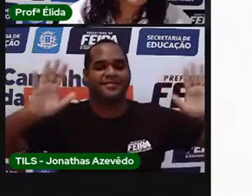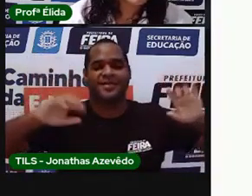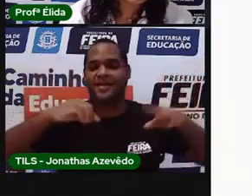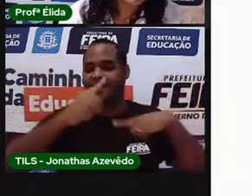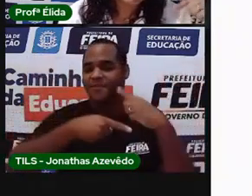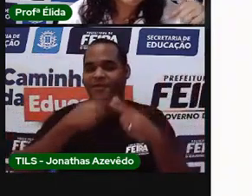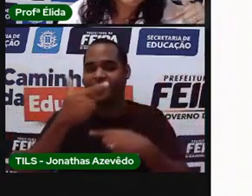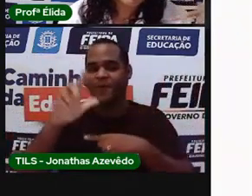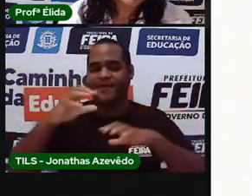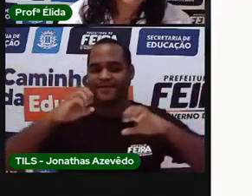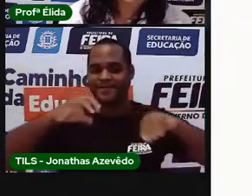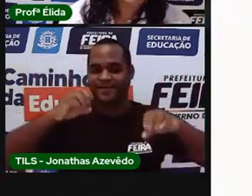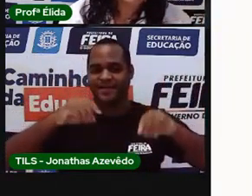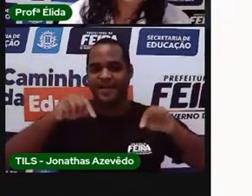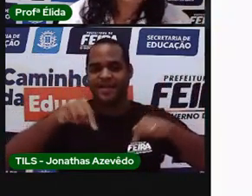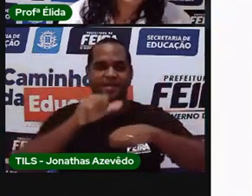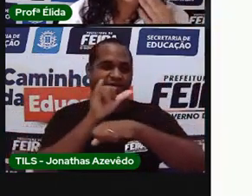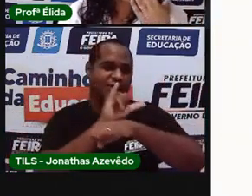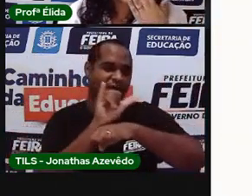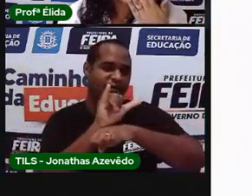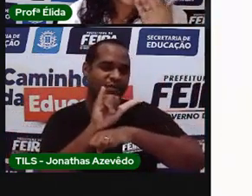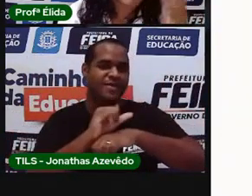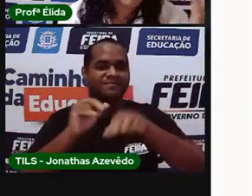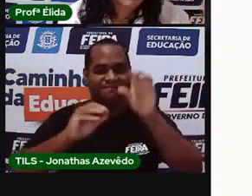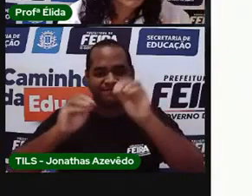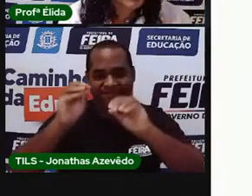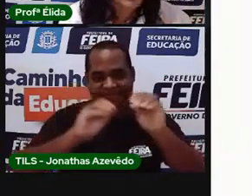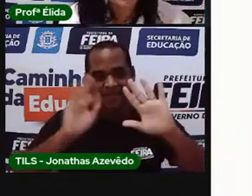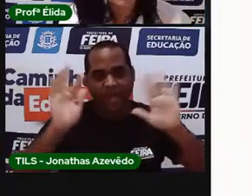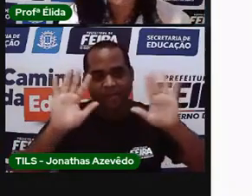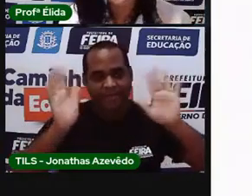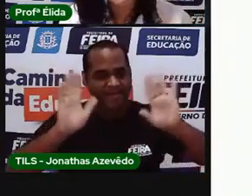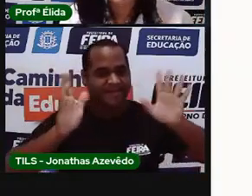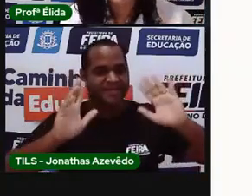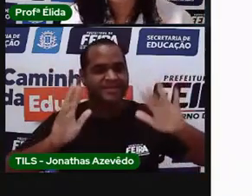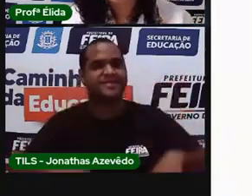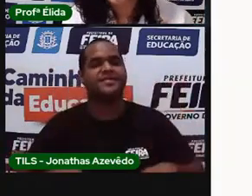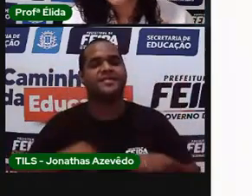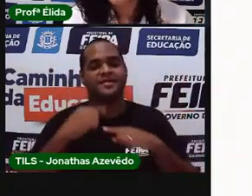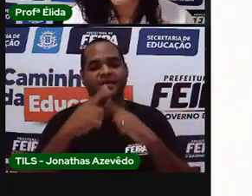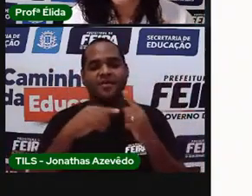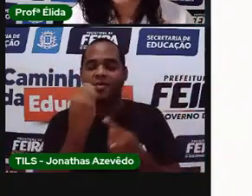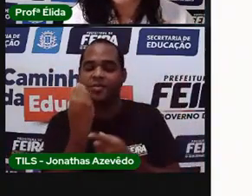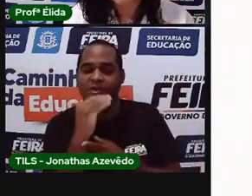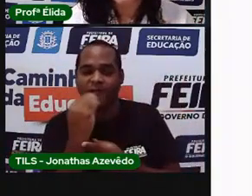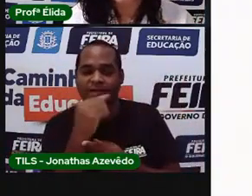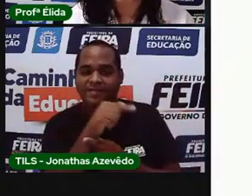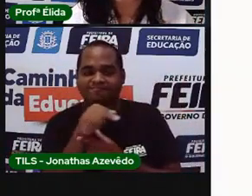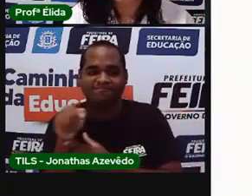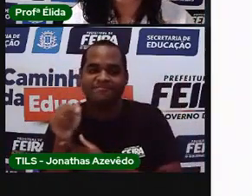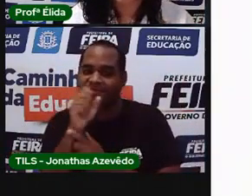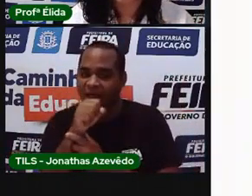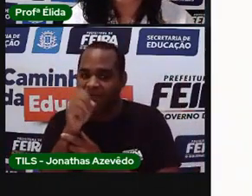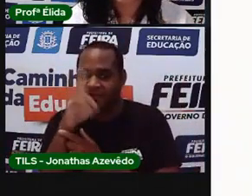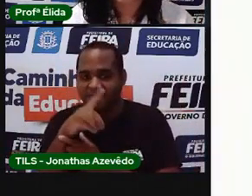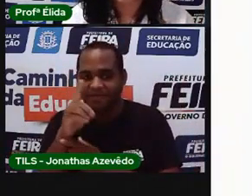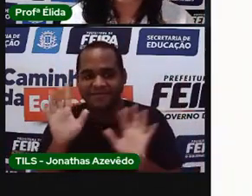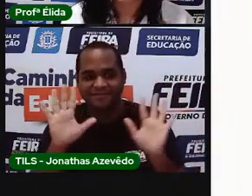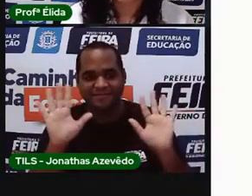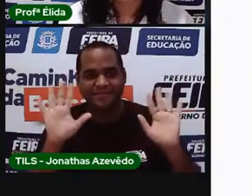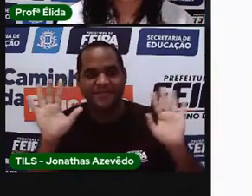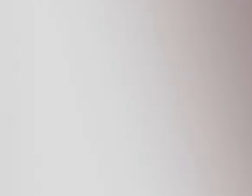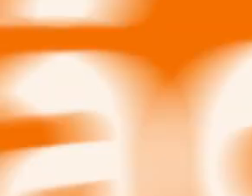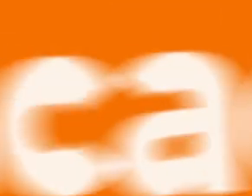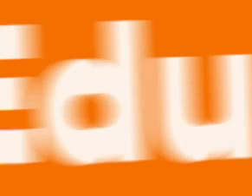e a gente se vê aqui no canal, viu? Beijão para vocês e aproveitem o final de semana. Transcrição